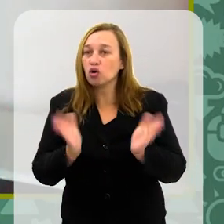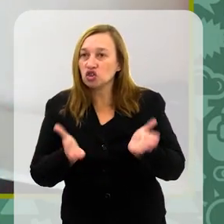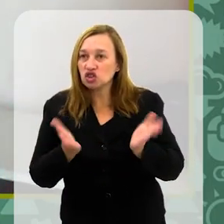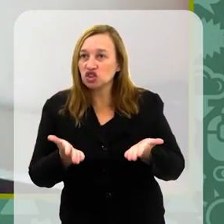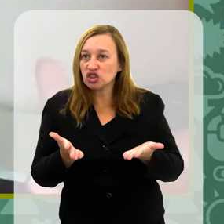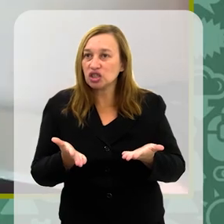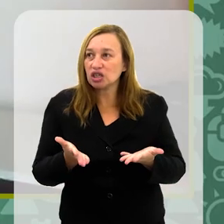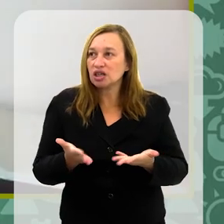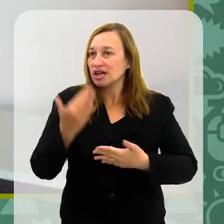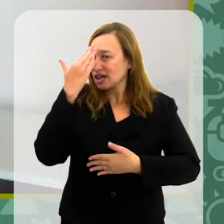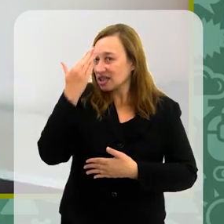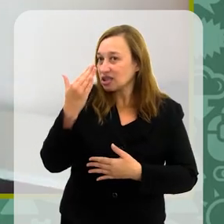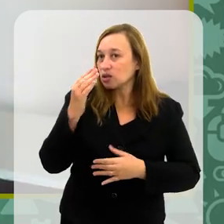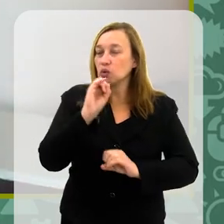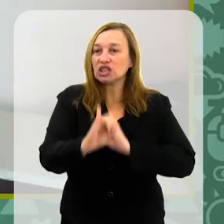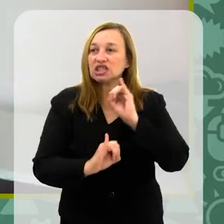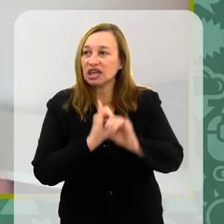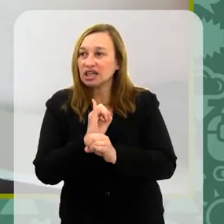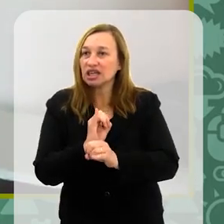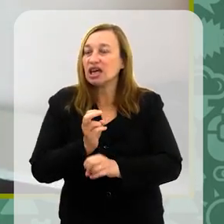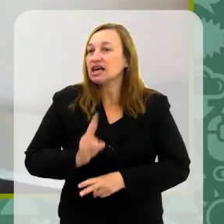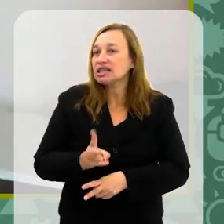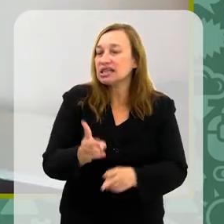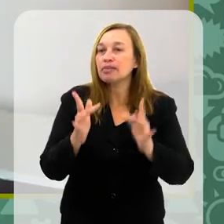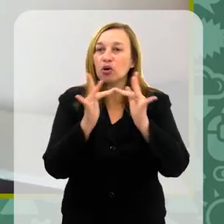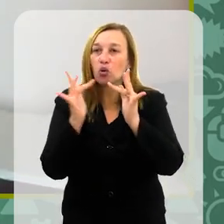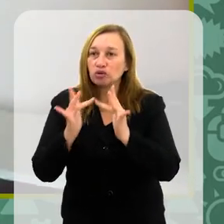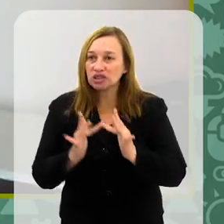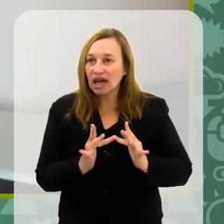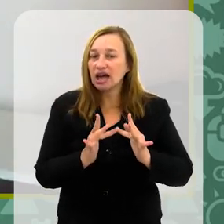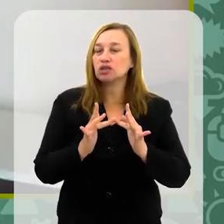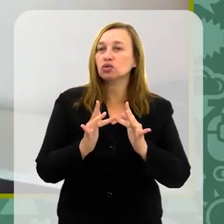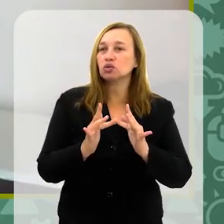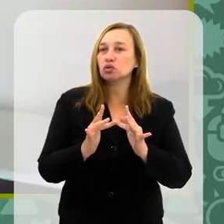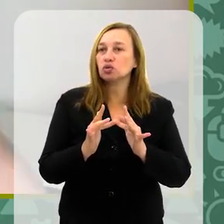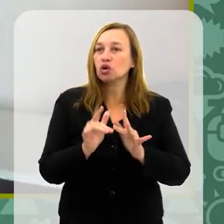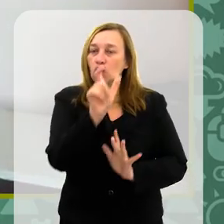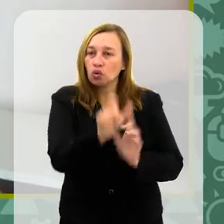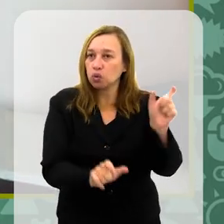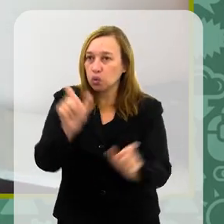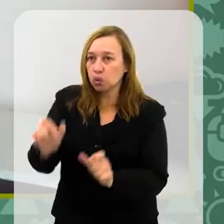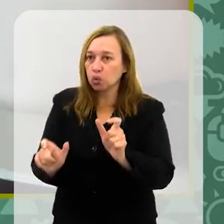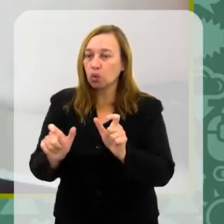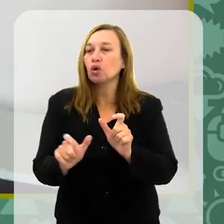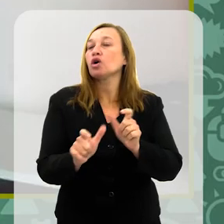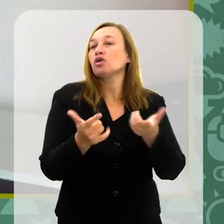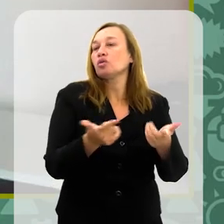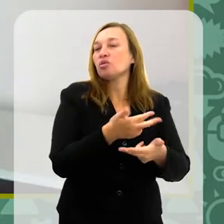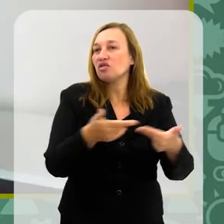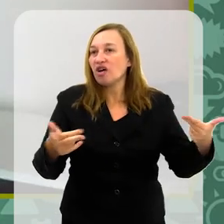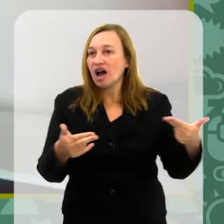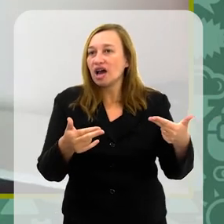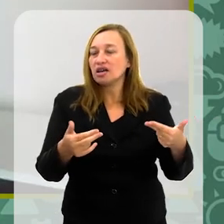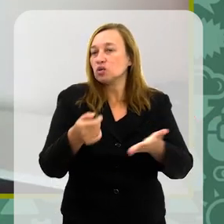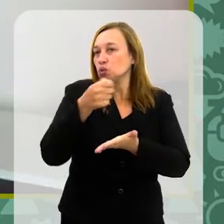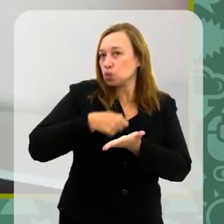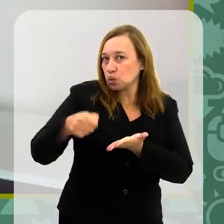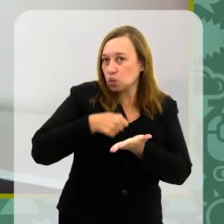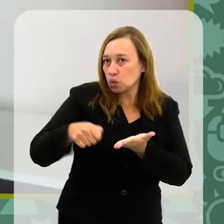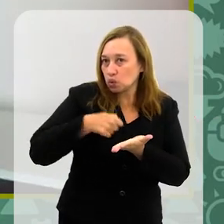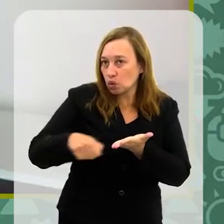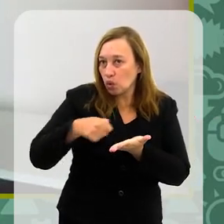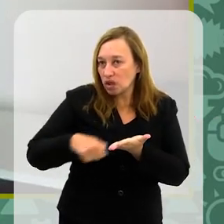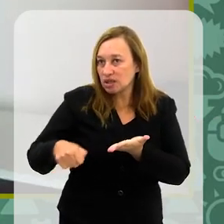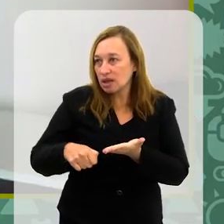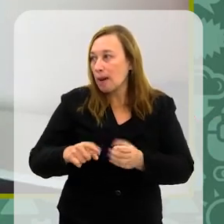Hoje em dia, graças a Deus, com a internet, a gente tem que estar sempre em contato com os escritores, eu, como escritora, estou sempre em contato direto com o autor, com os